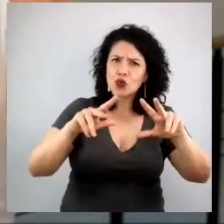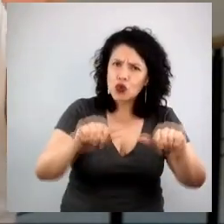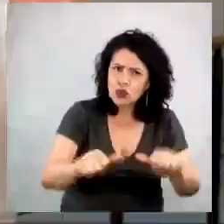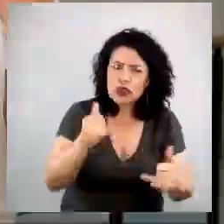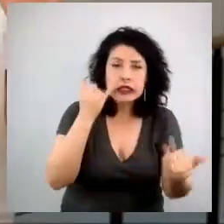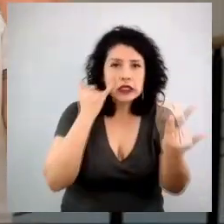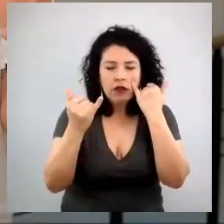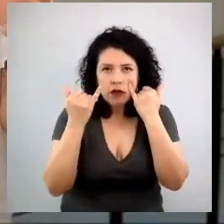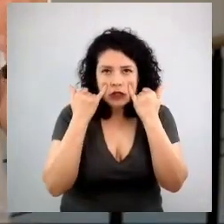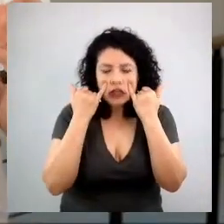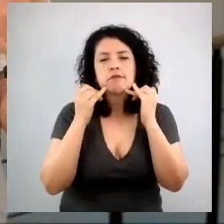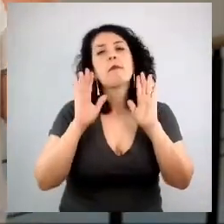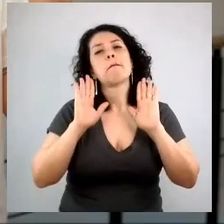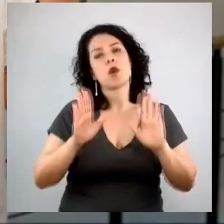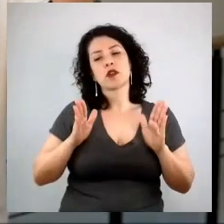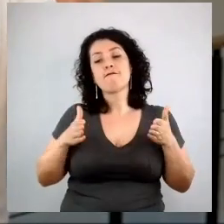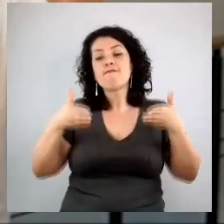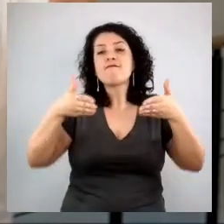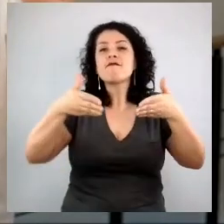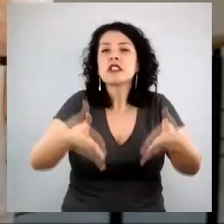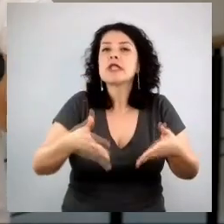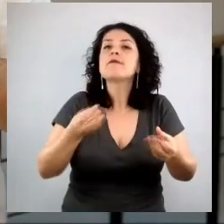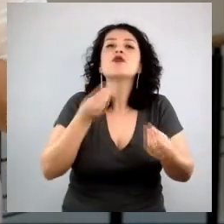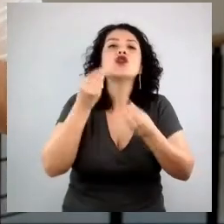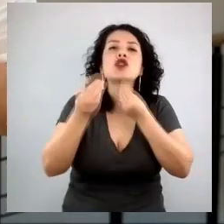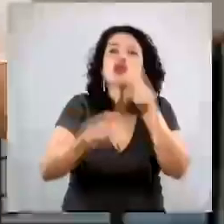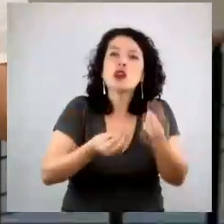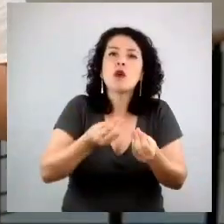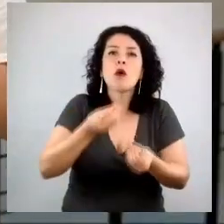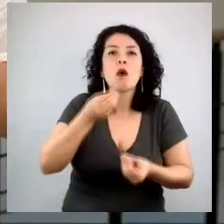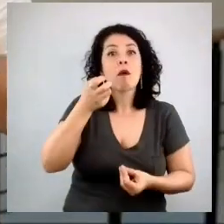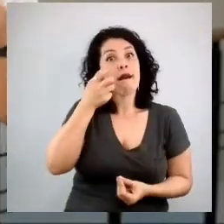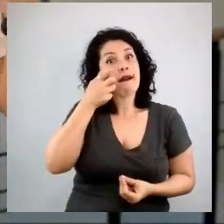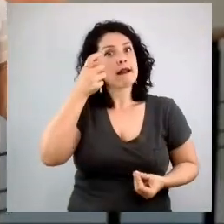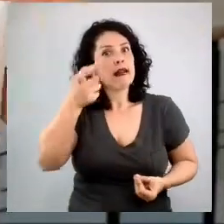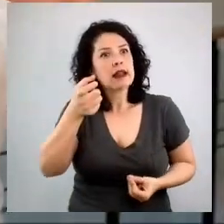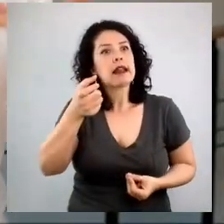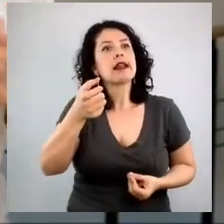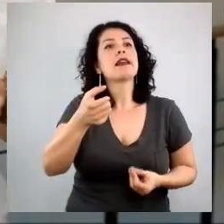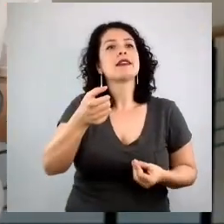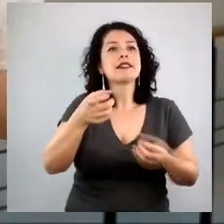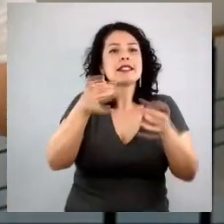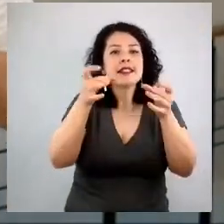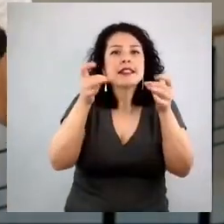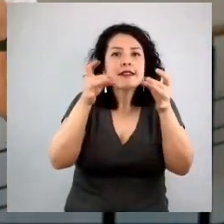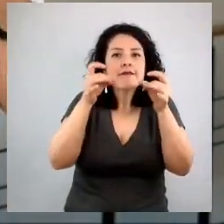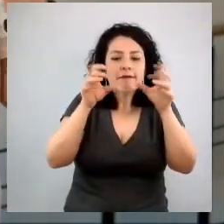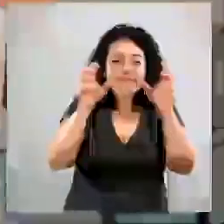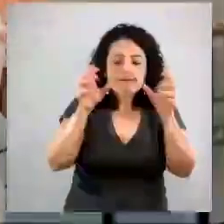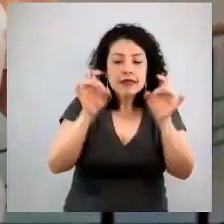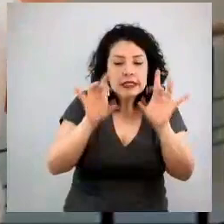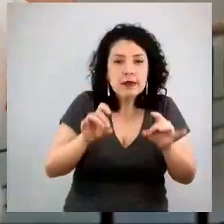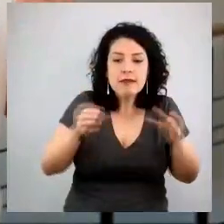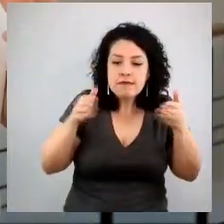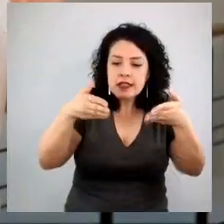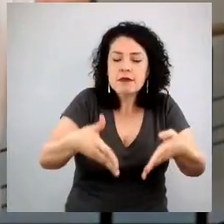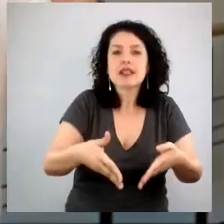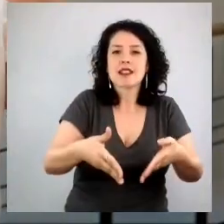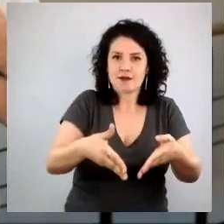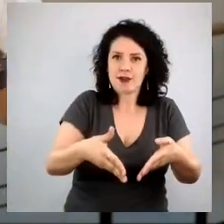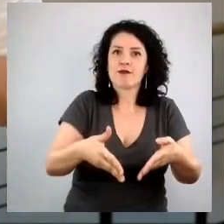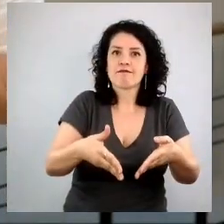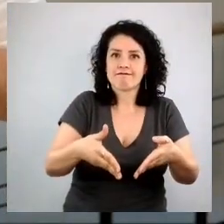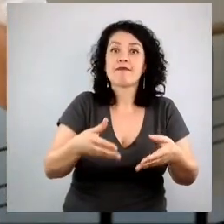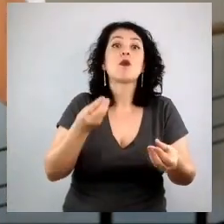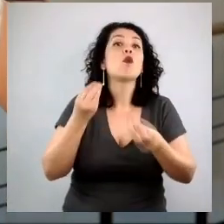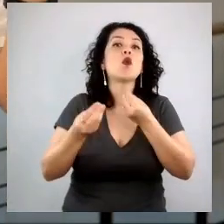naquele universo específico de interesse, bom, nesse caso hipotético que eu expliquei, entrar lá e ver, bom, mas o que especificamente está sendo